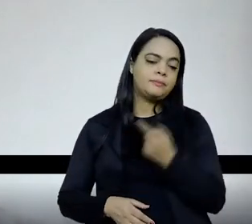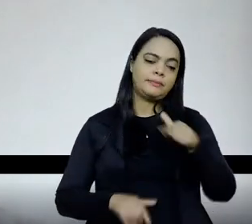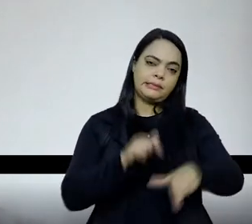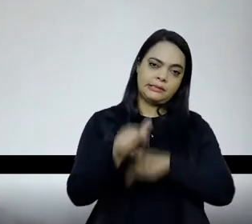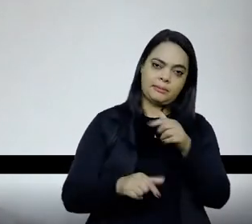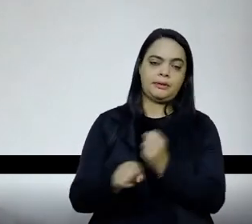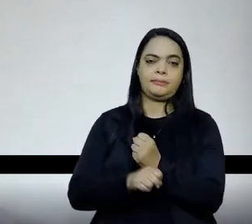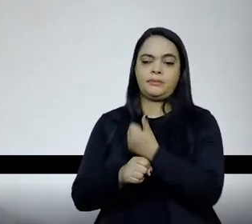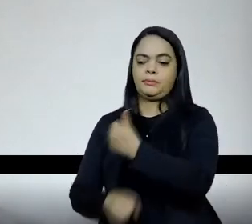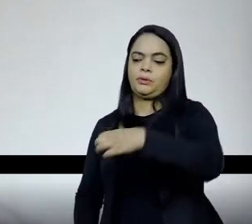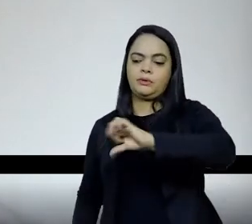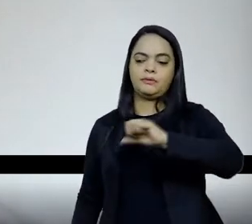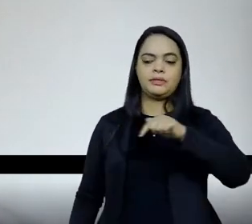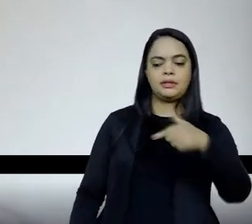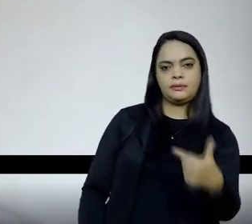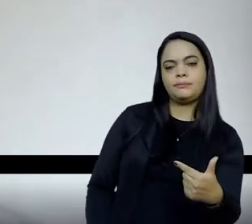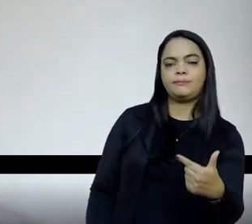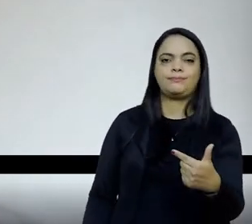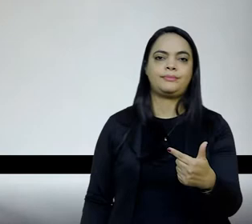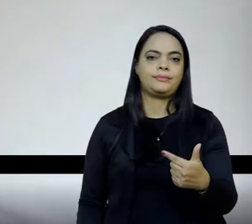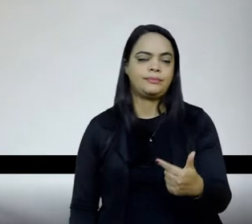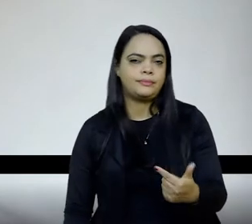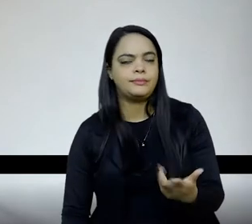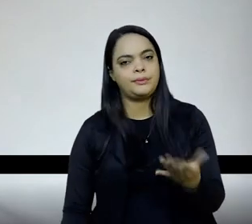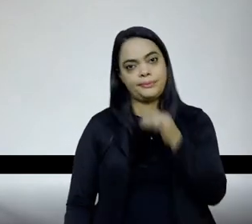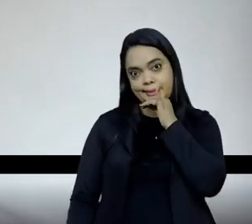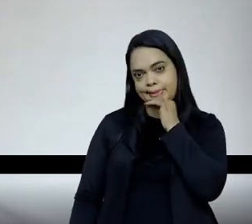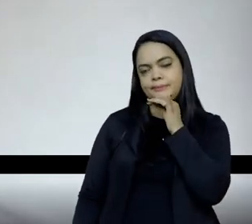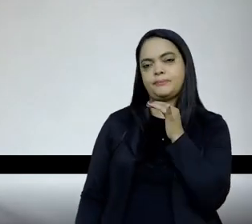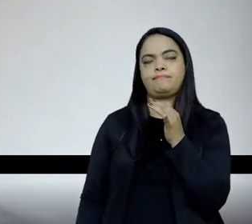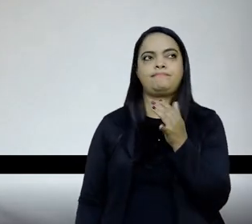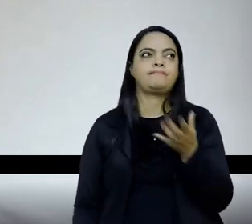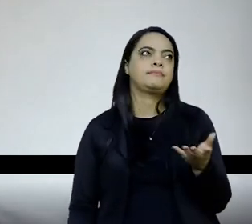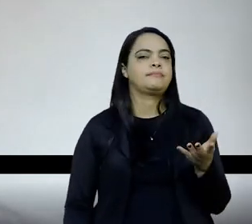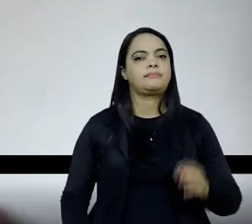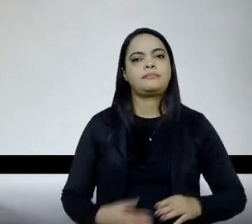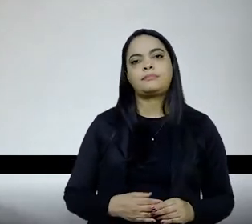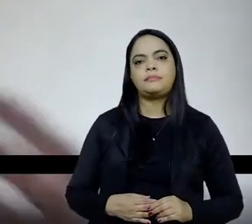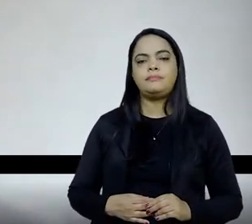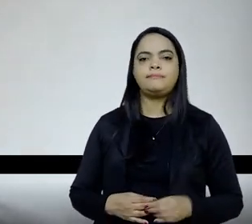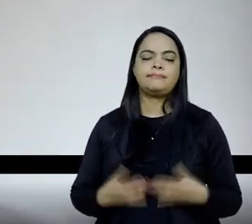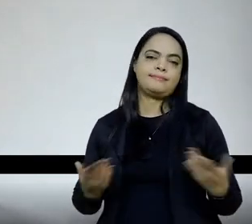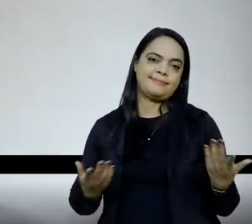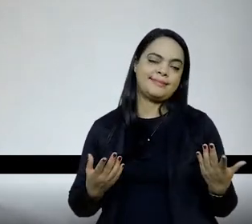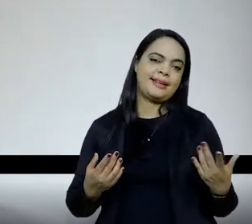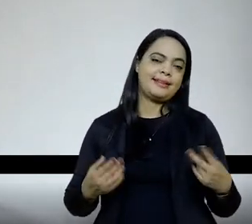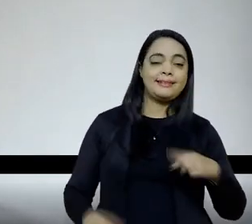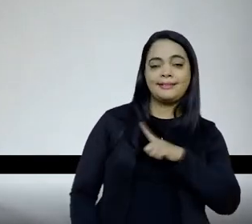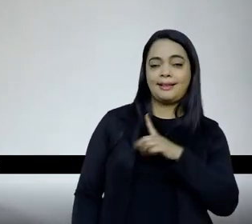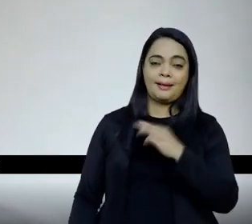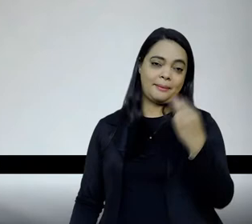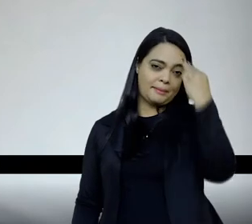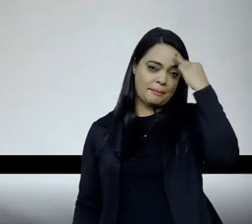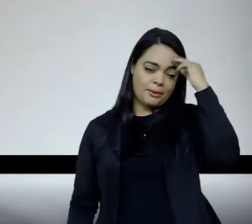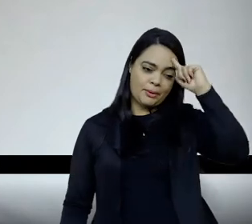em 1972, acho que a gente tem essa questão da, sem dúvida, da questão da memória, do